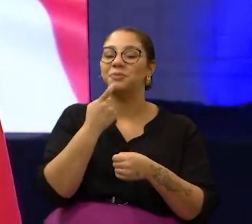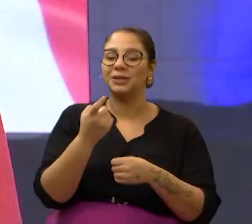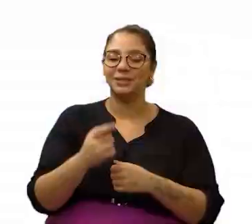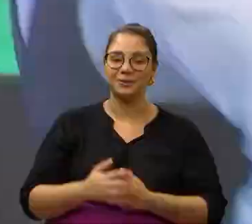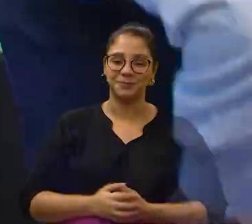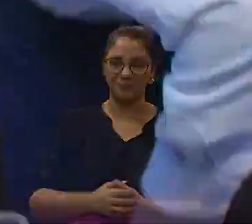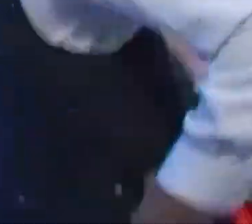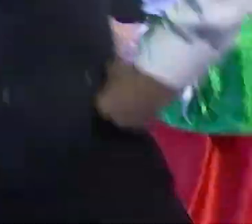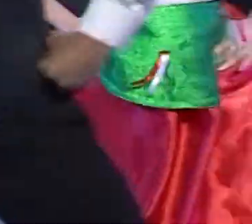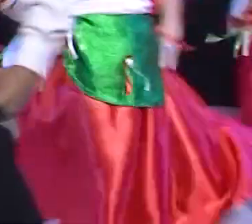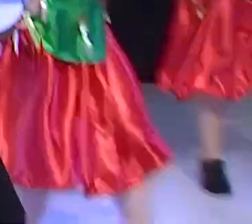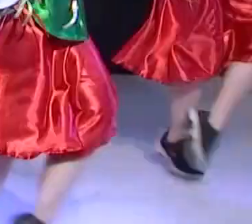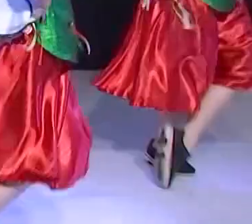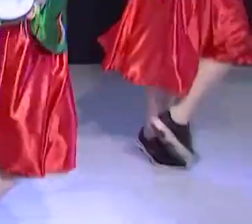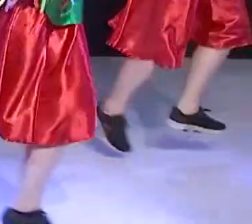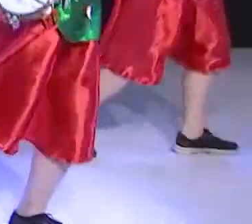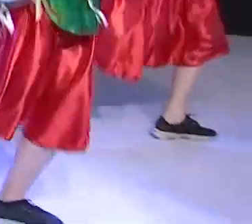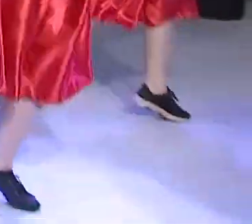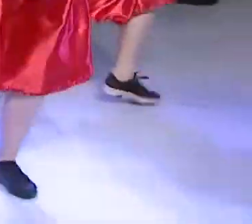Campinas.